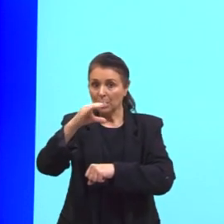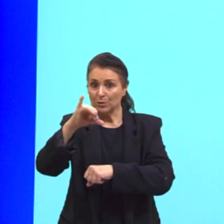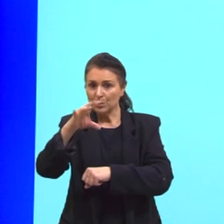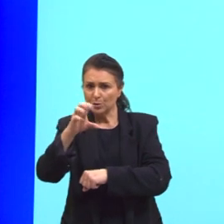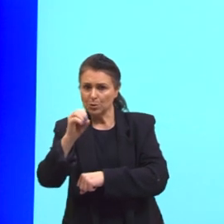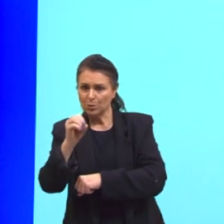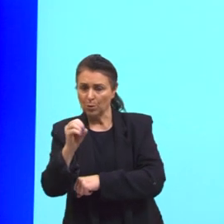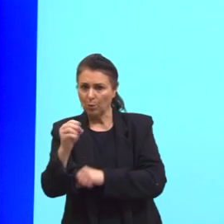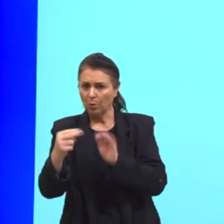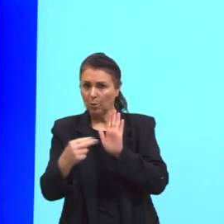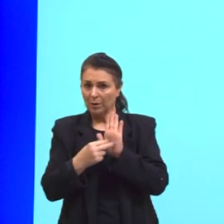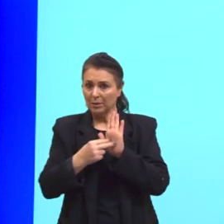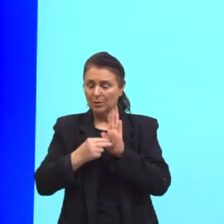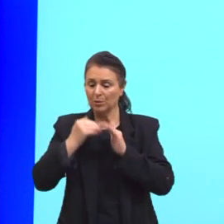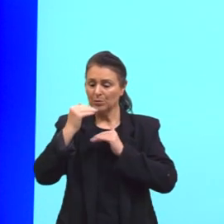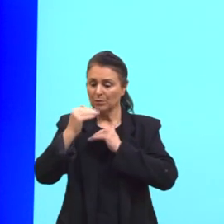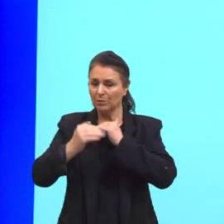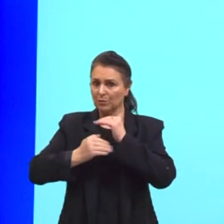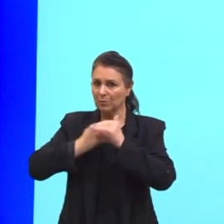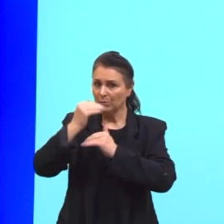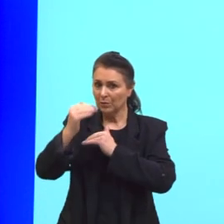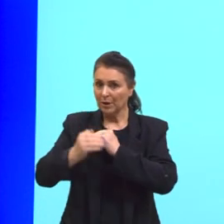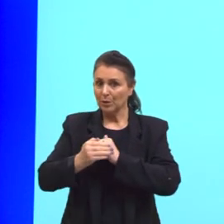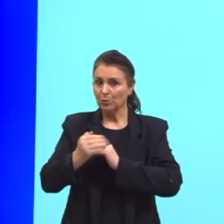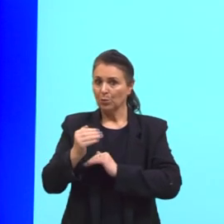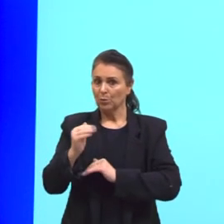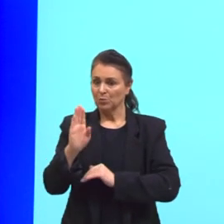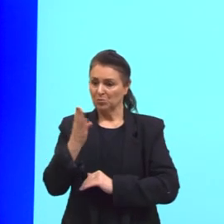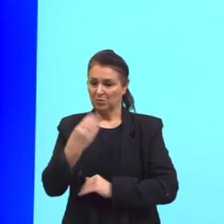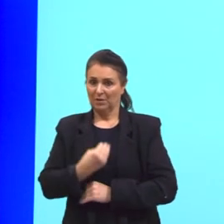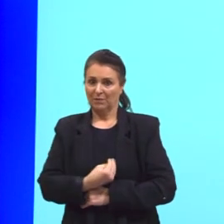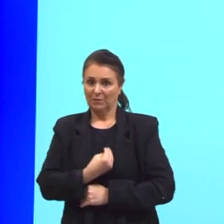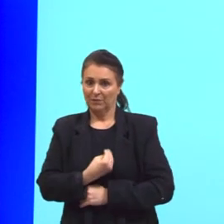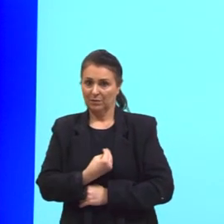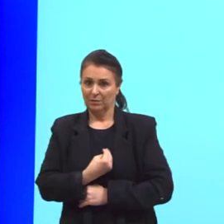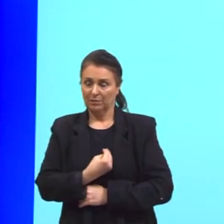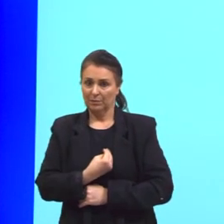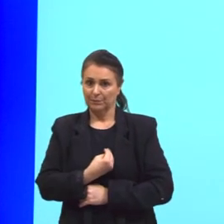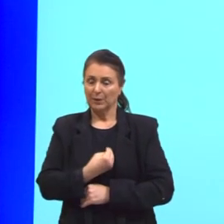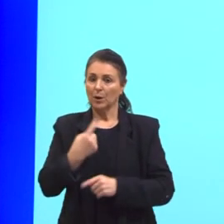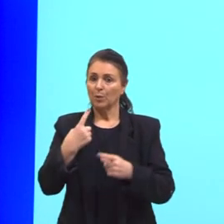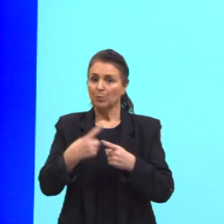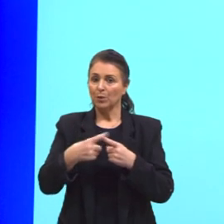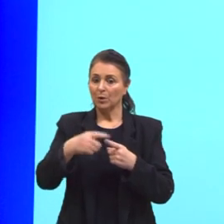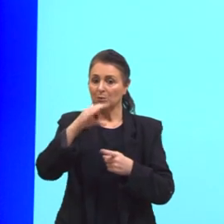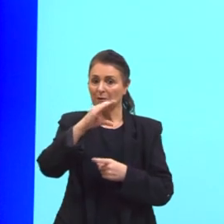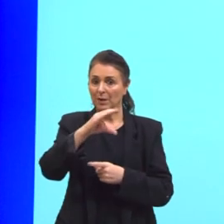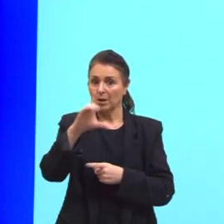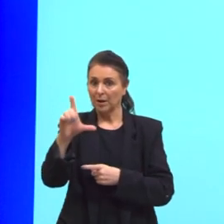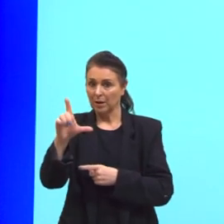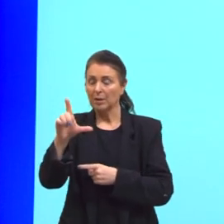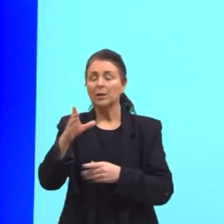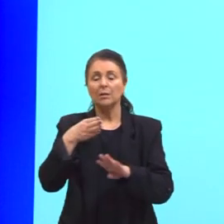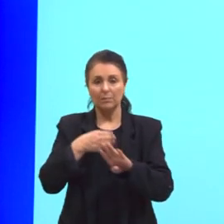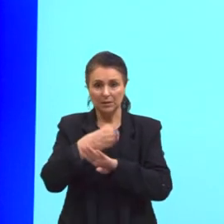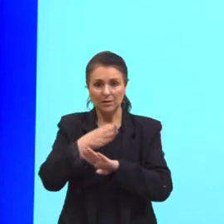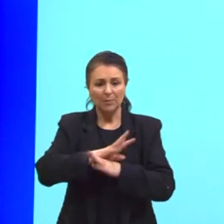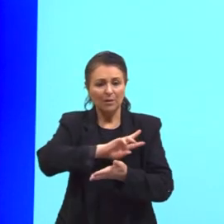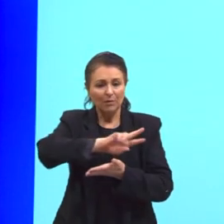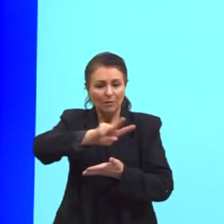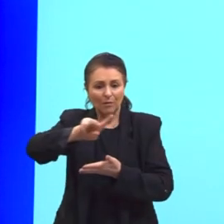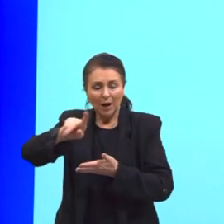diversos processos biológicos. Porque o cálcio vai participar em vários processos biológicos.